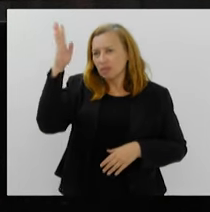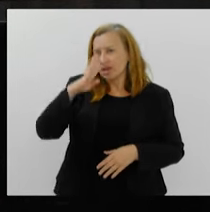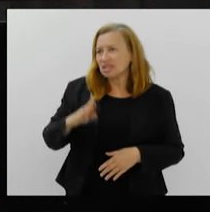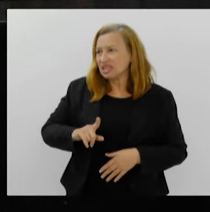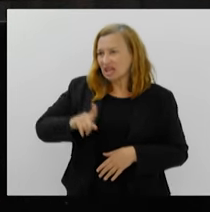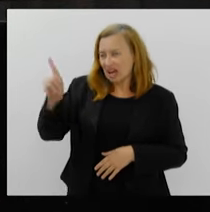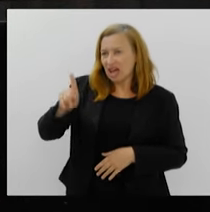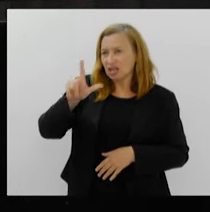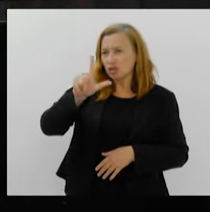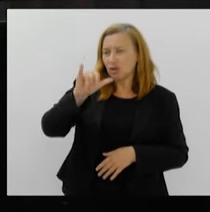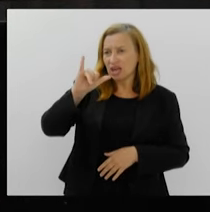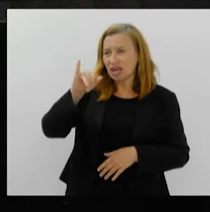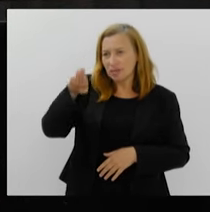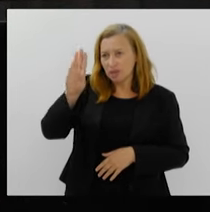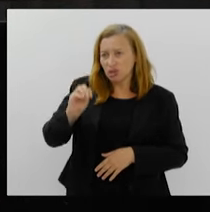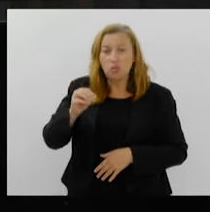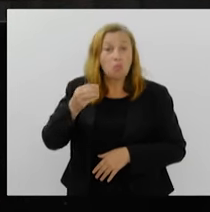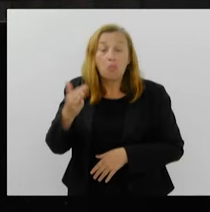bombardeios.